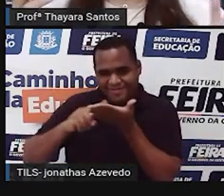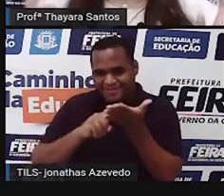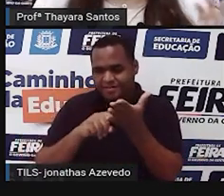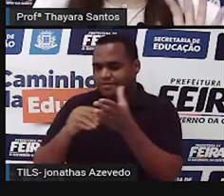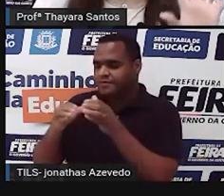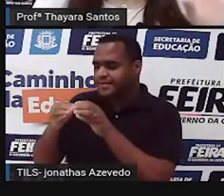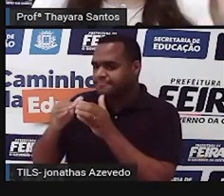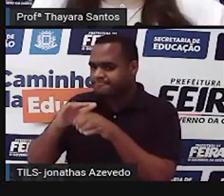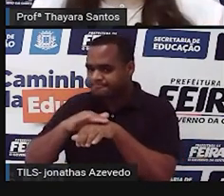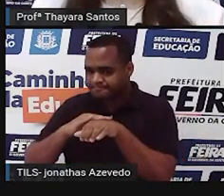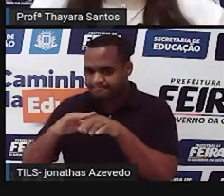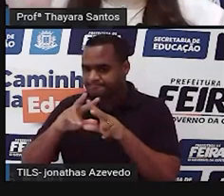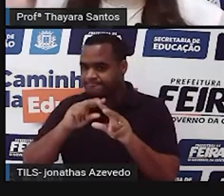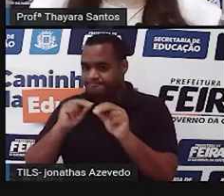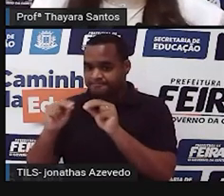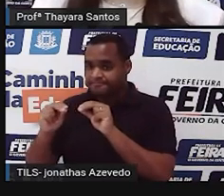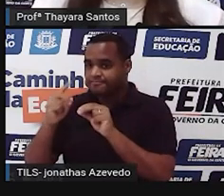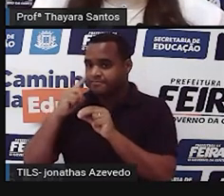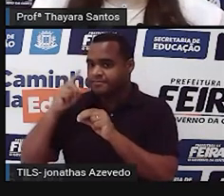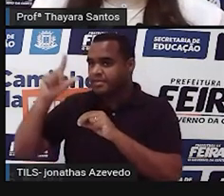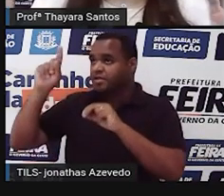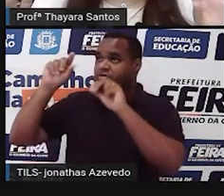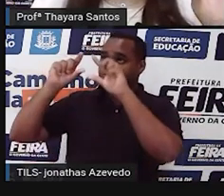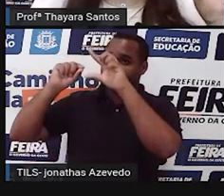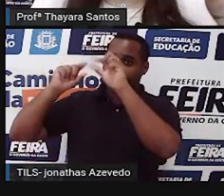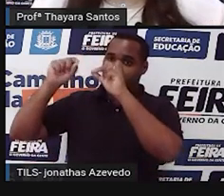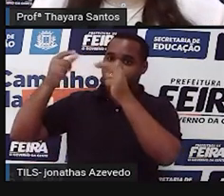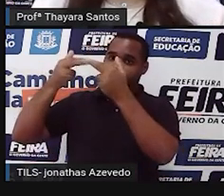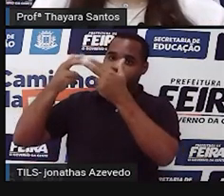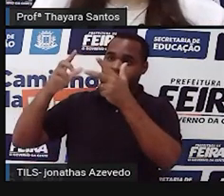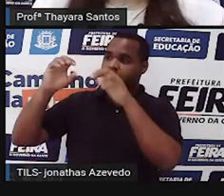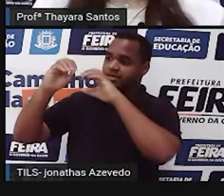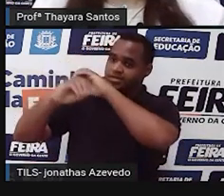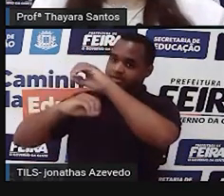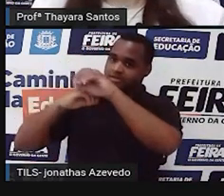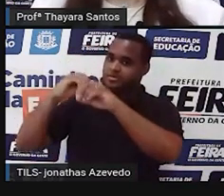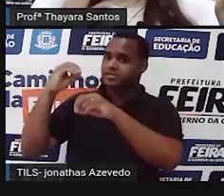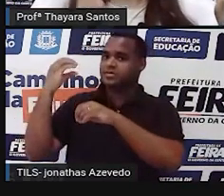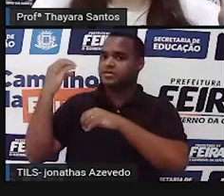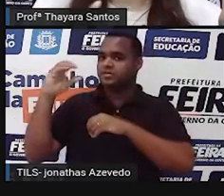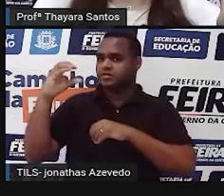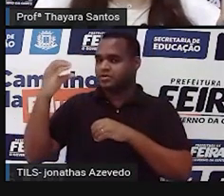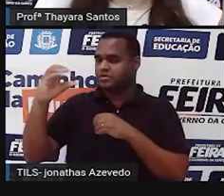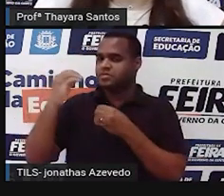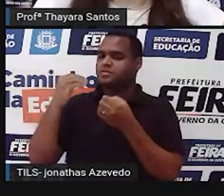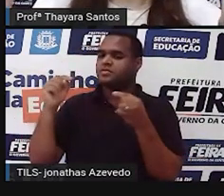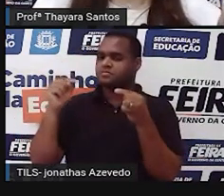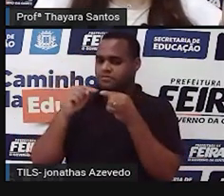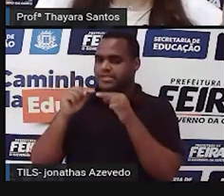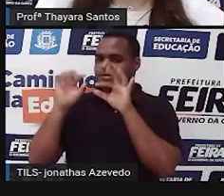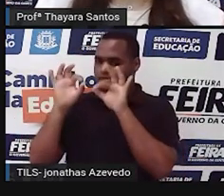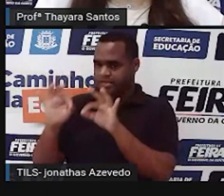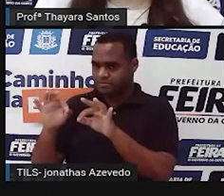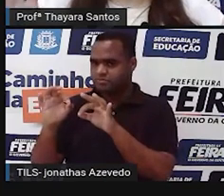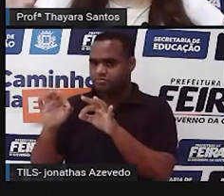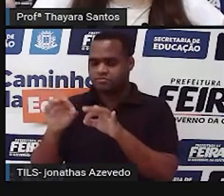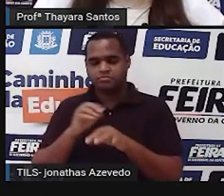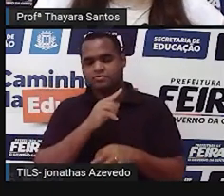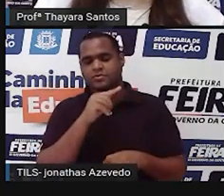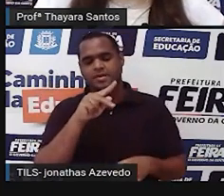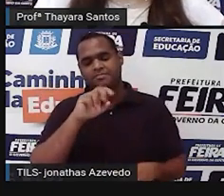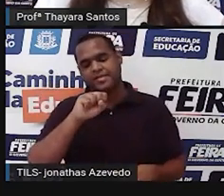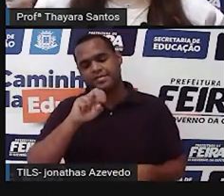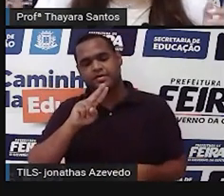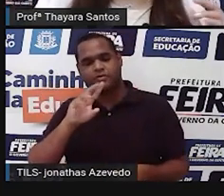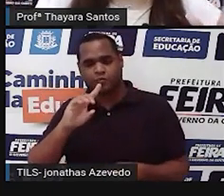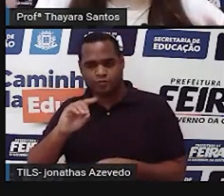a separar astronomia de astrologia. astronomia é uma ciência que segue o método científico e a